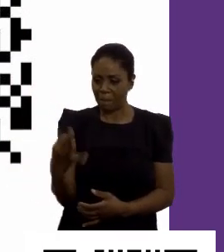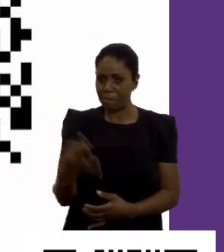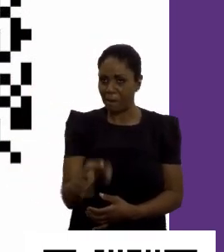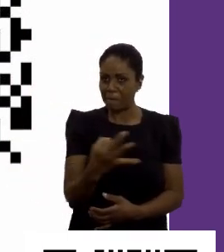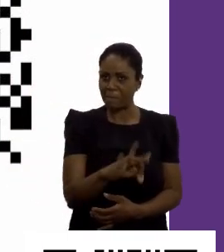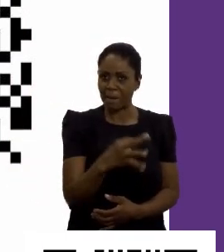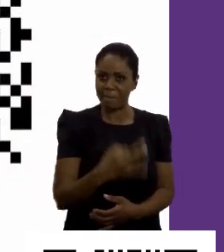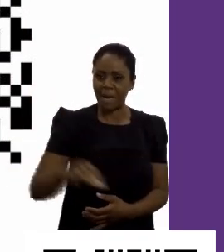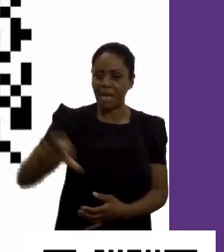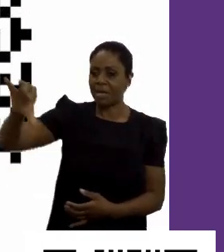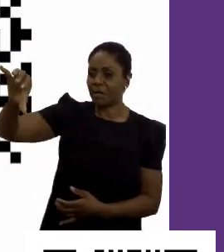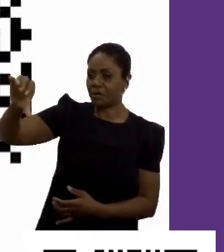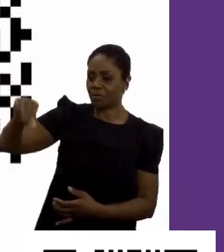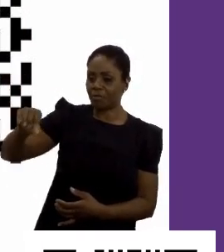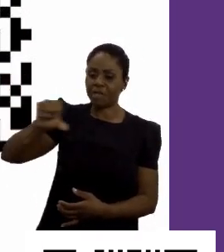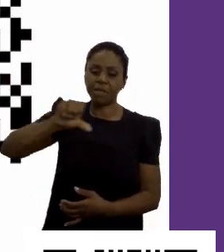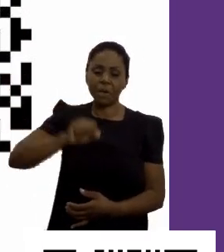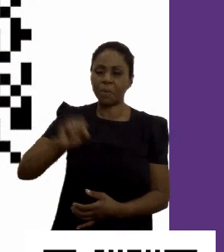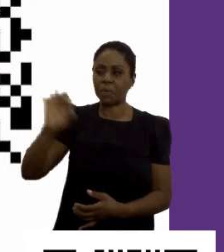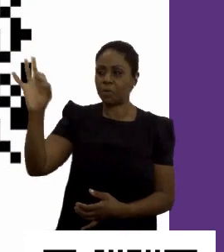mais de 90, quase 98%. Posso passar?